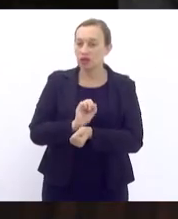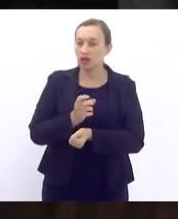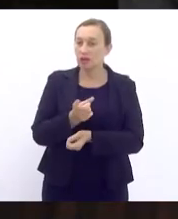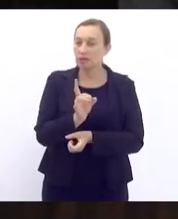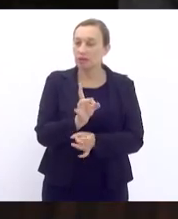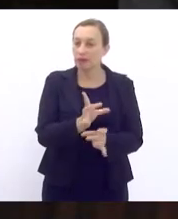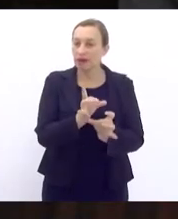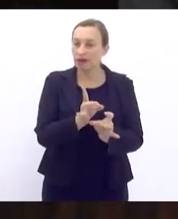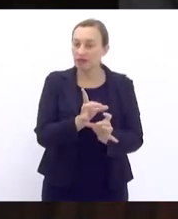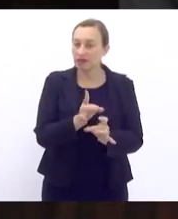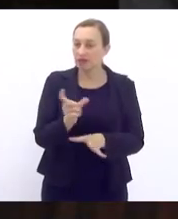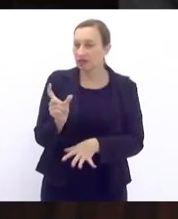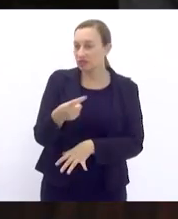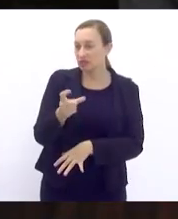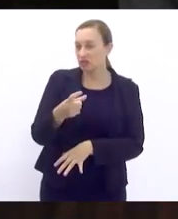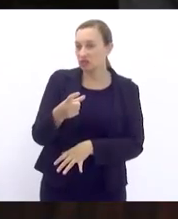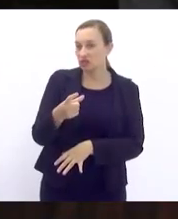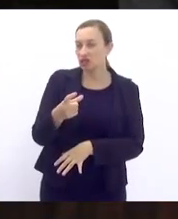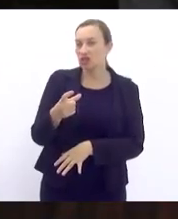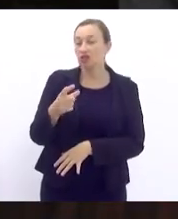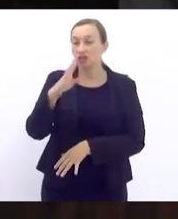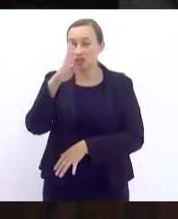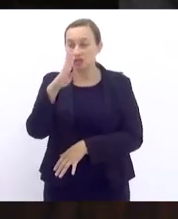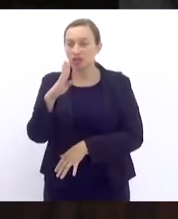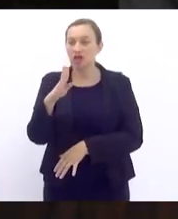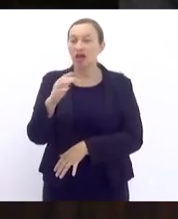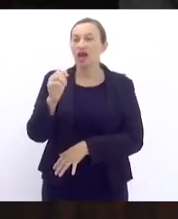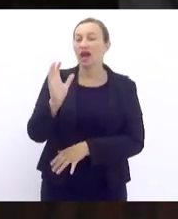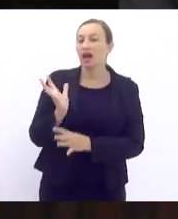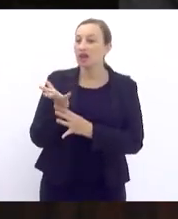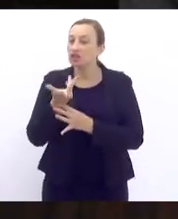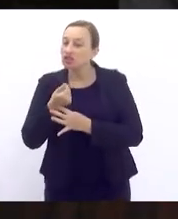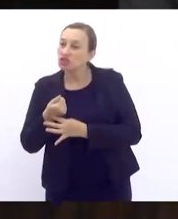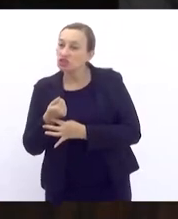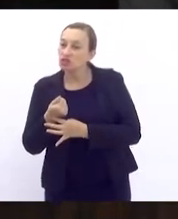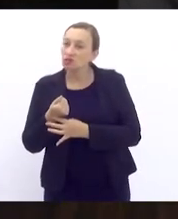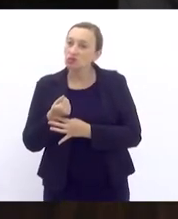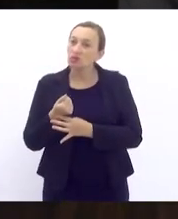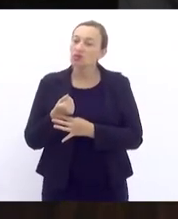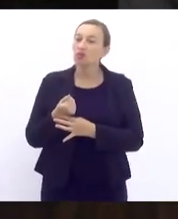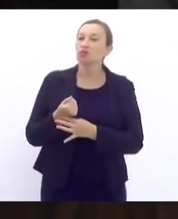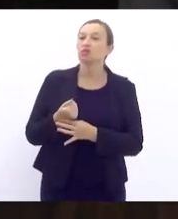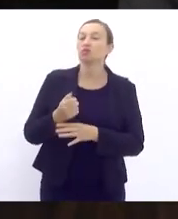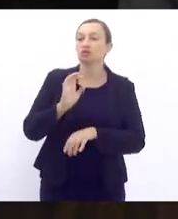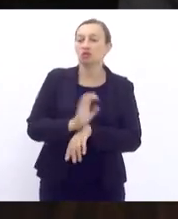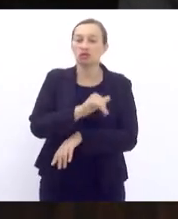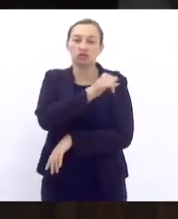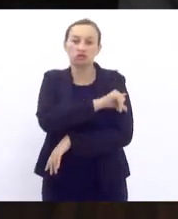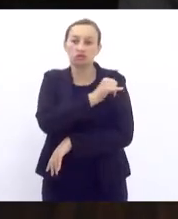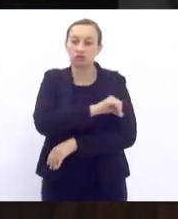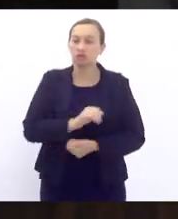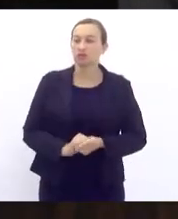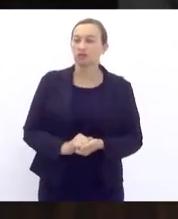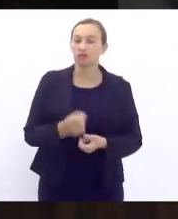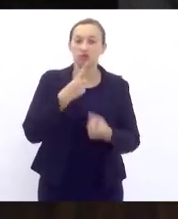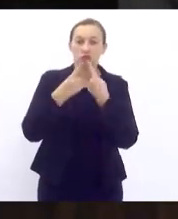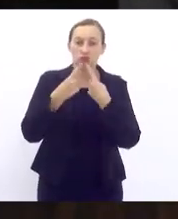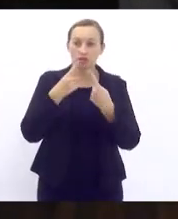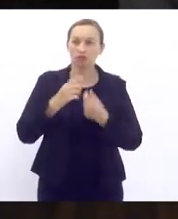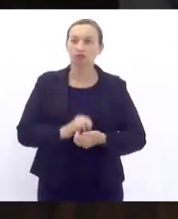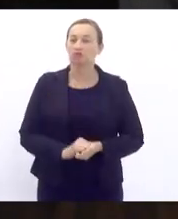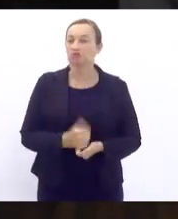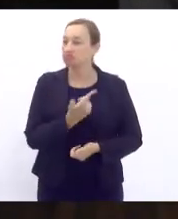ingressos em eventos culturais, artísticos, religiosos, esportivos e de lazer realizados no Estado do de Janeiro. Em discussão,